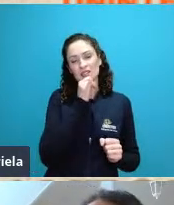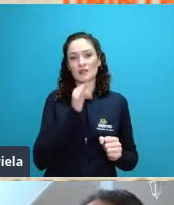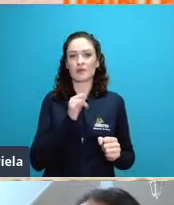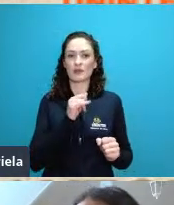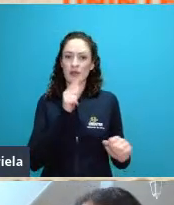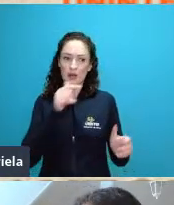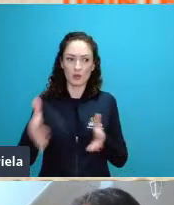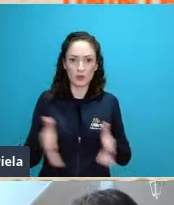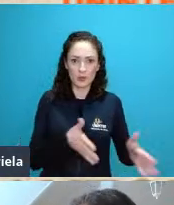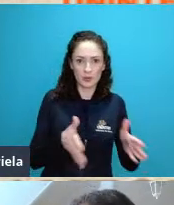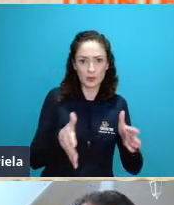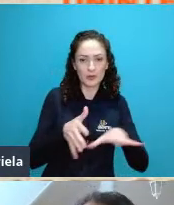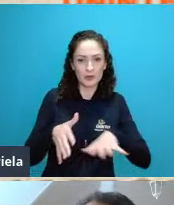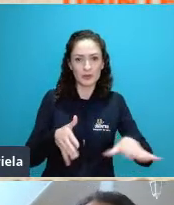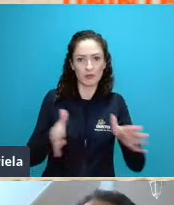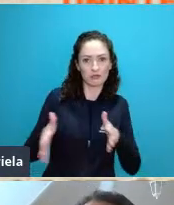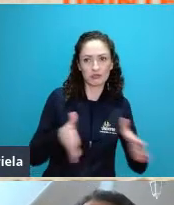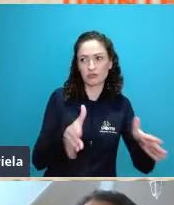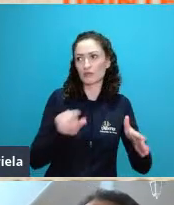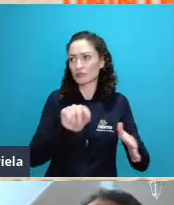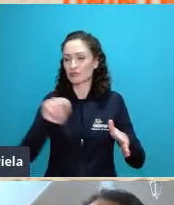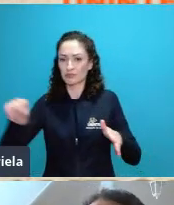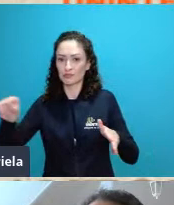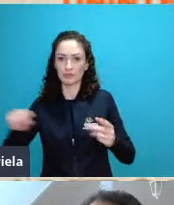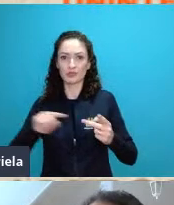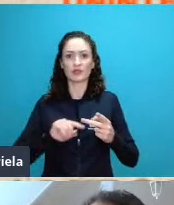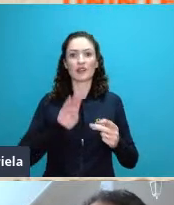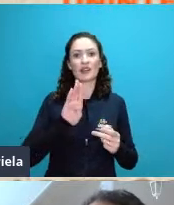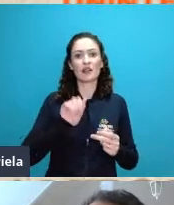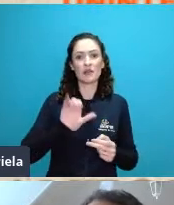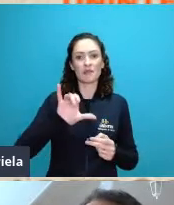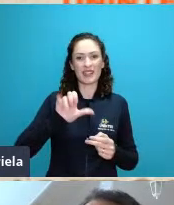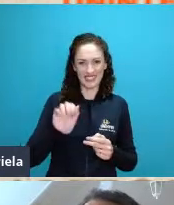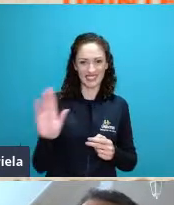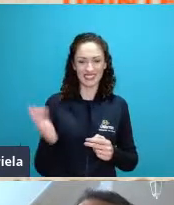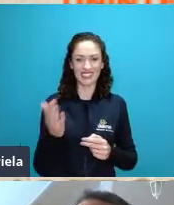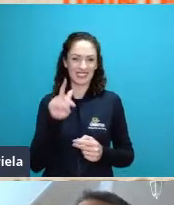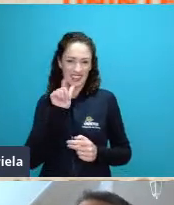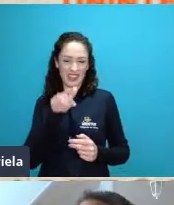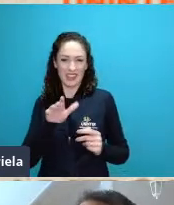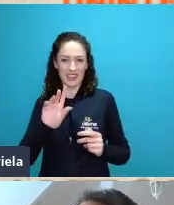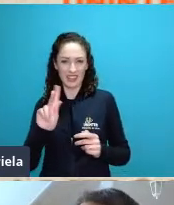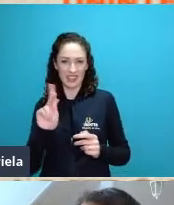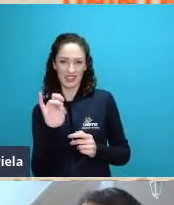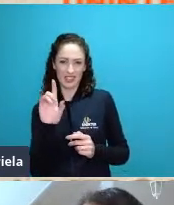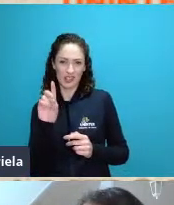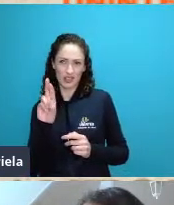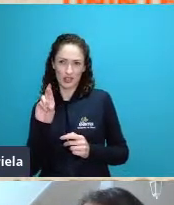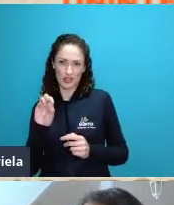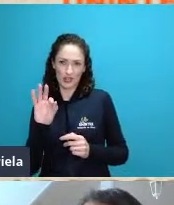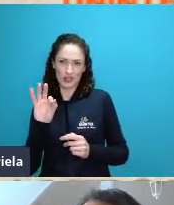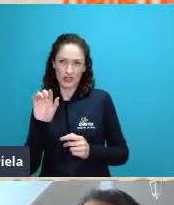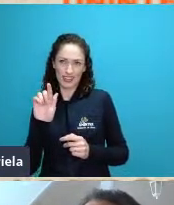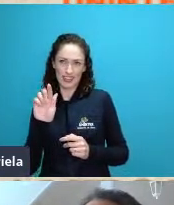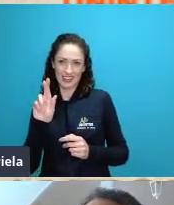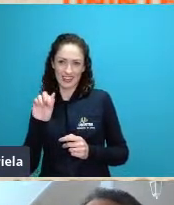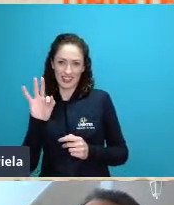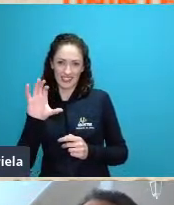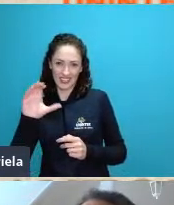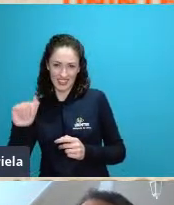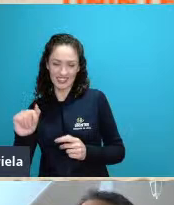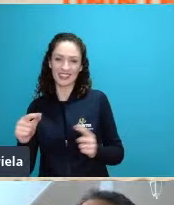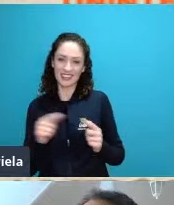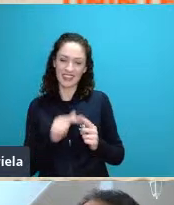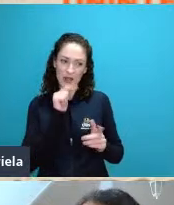como um sistema aberto quer dizer todos os elementos naturais dentro de uma bacia hidrográfica são